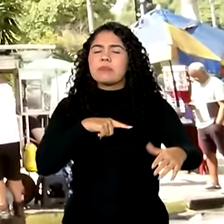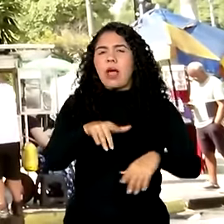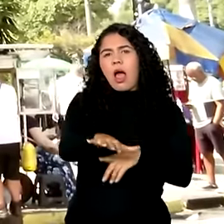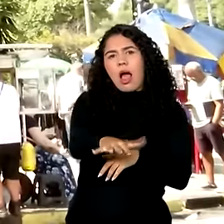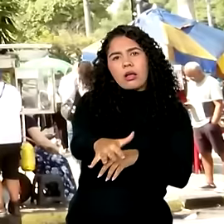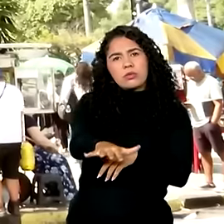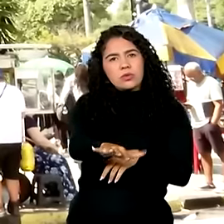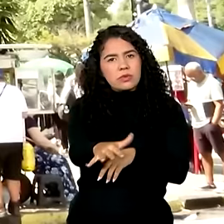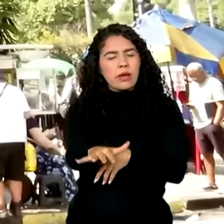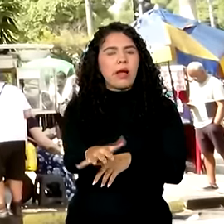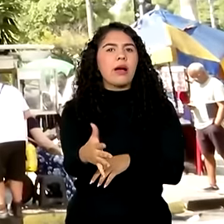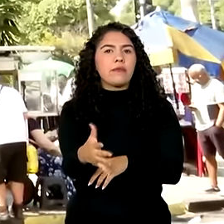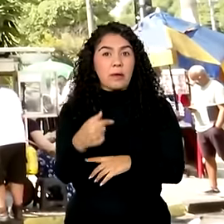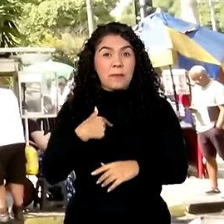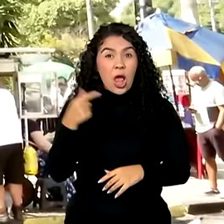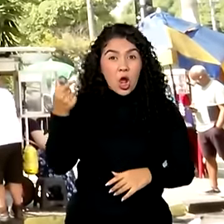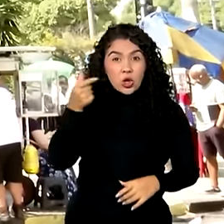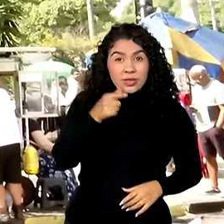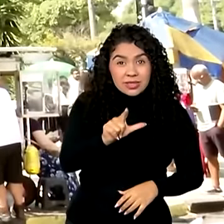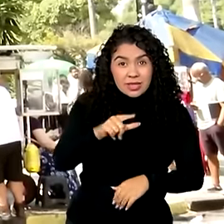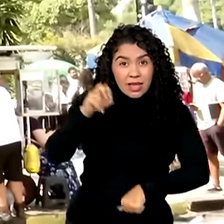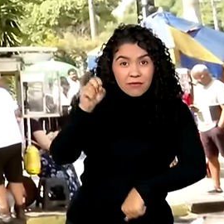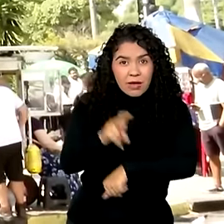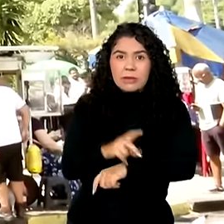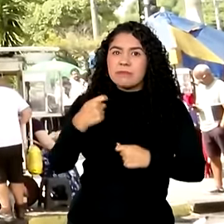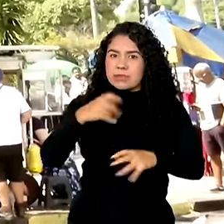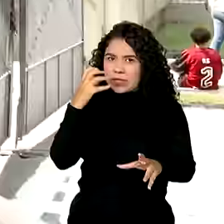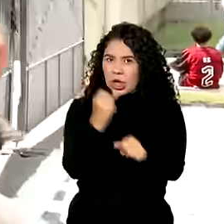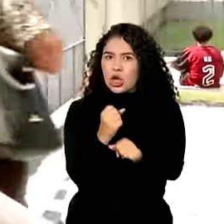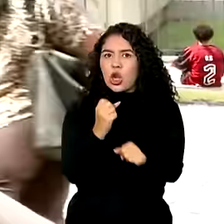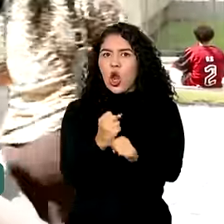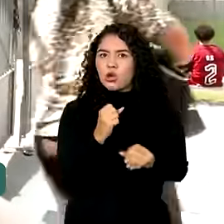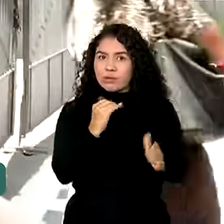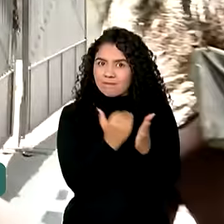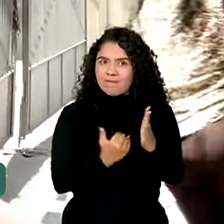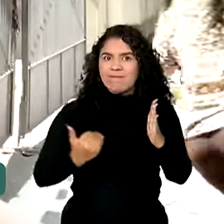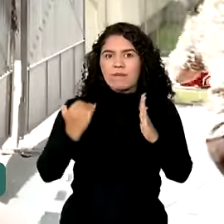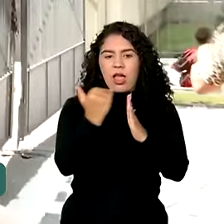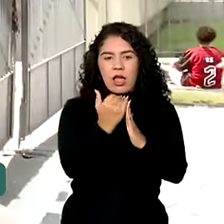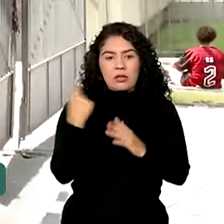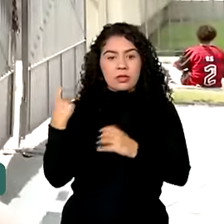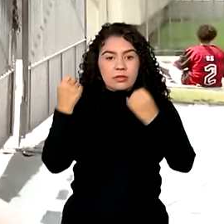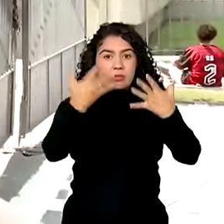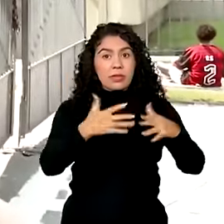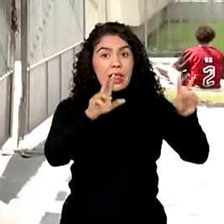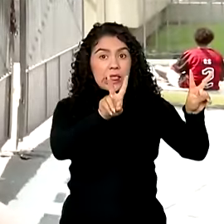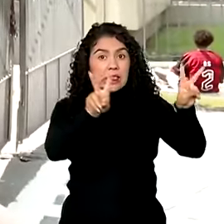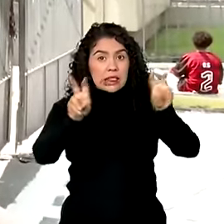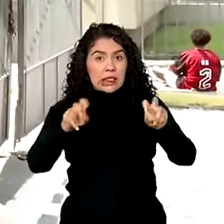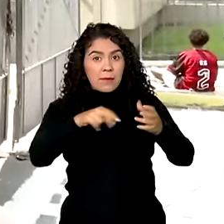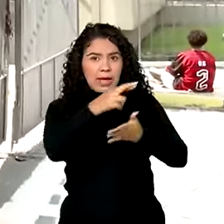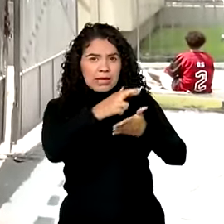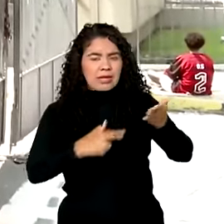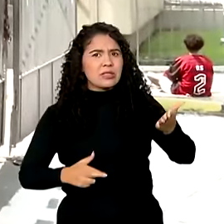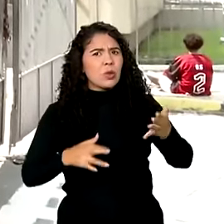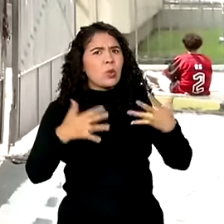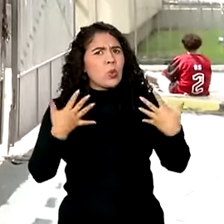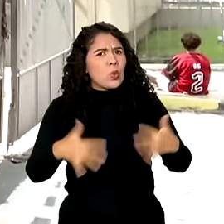conseguir a vaga vai ter que atingir uma nota bastante alta. O tema da redação foi um tema bem pesado.